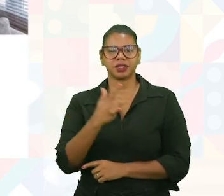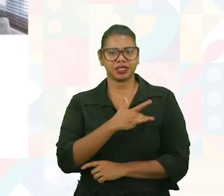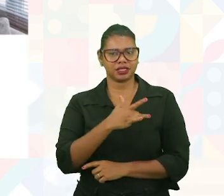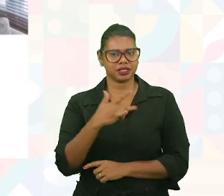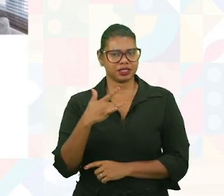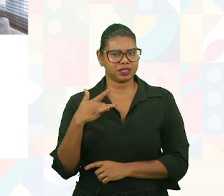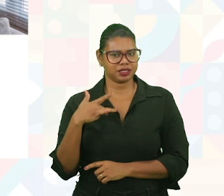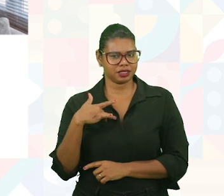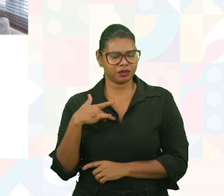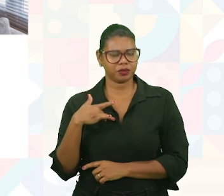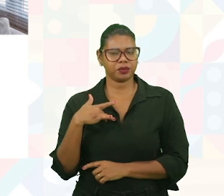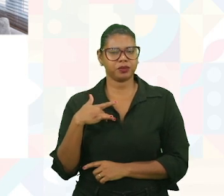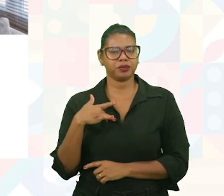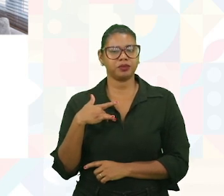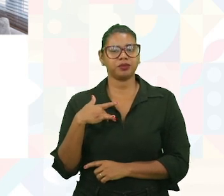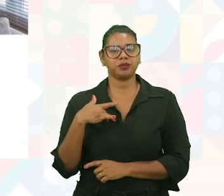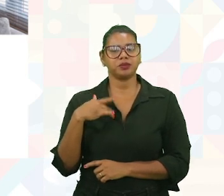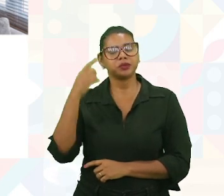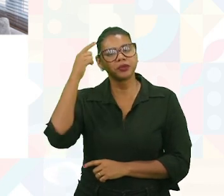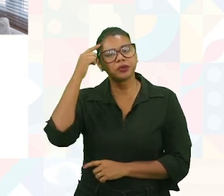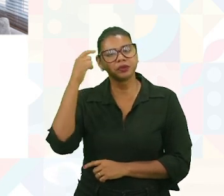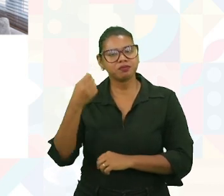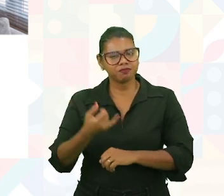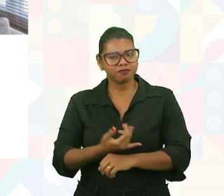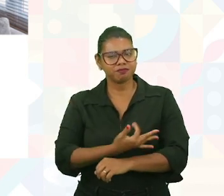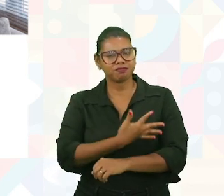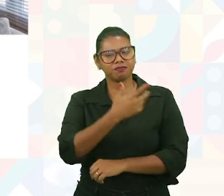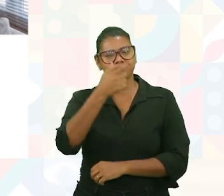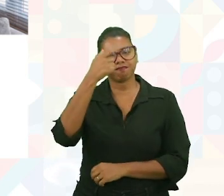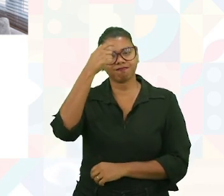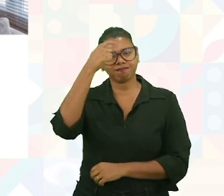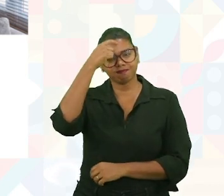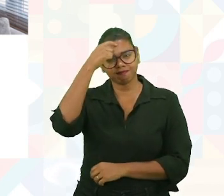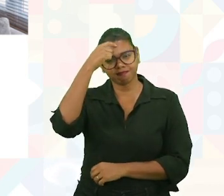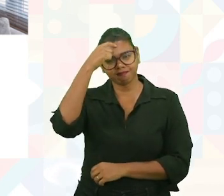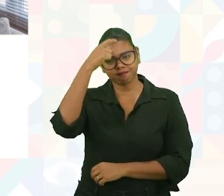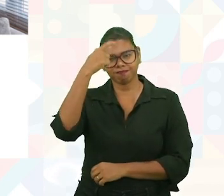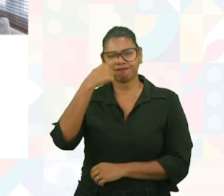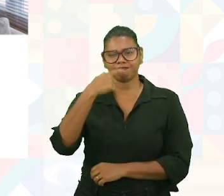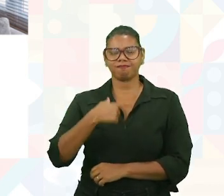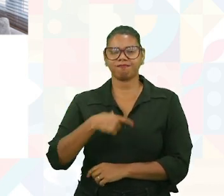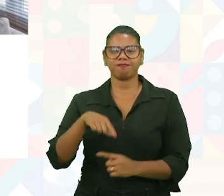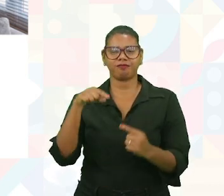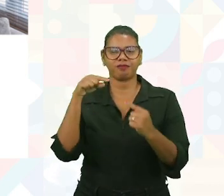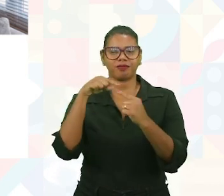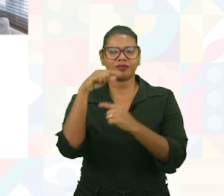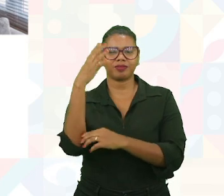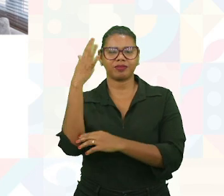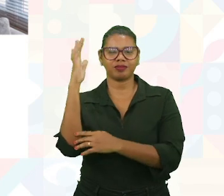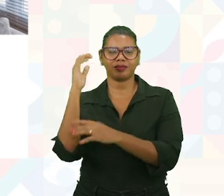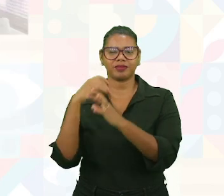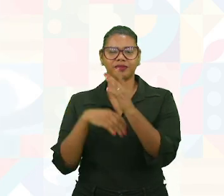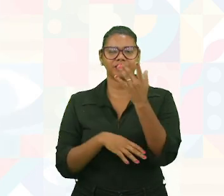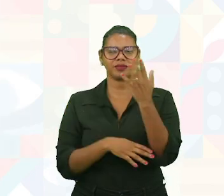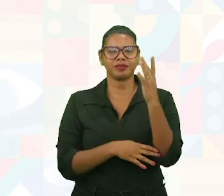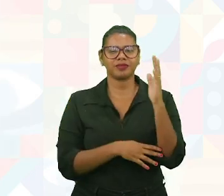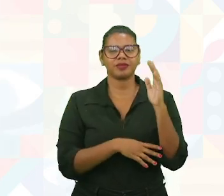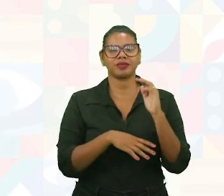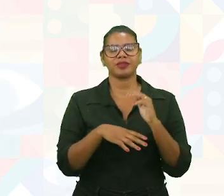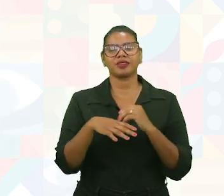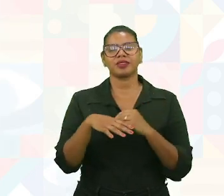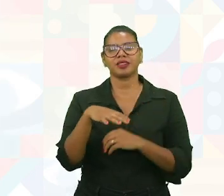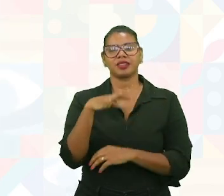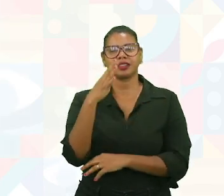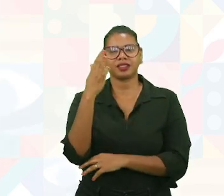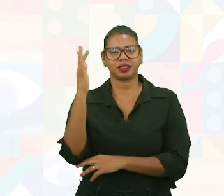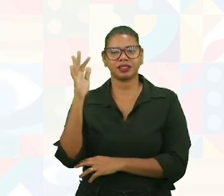que traga mais saúde emocional e mental para a pessoa do que estar em contato com a natureza. Então, as plantas,